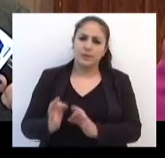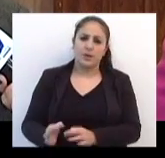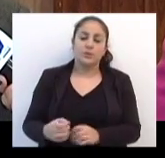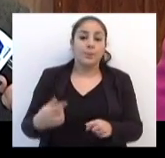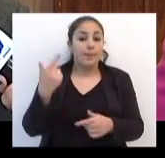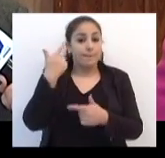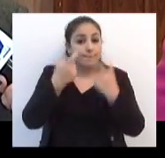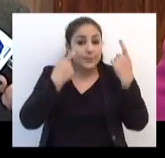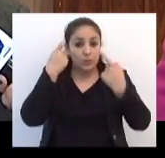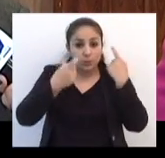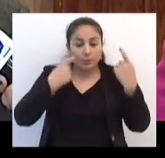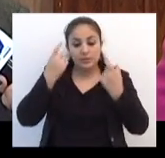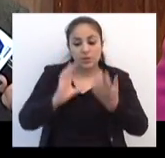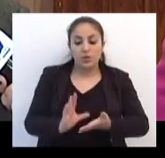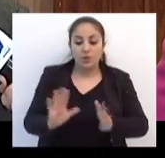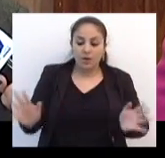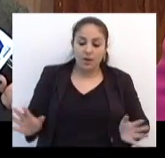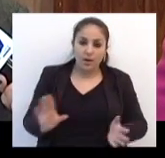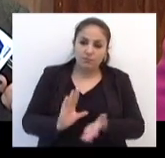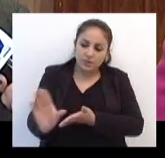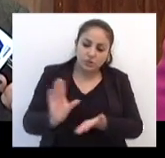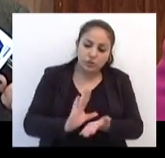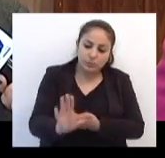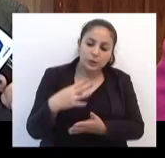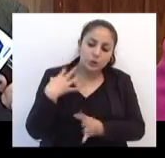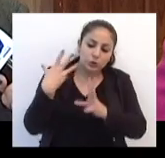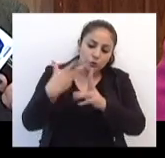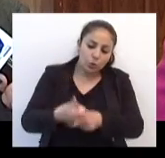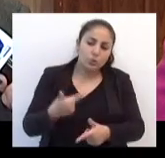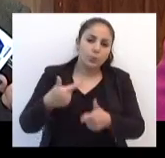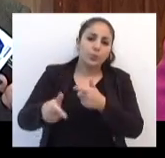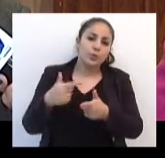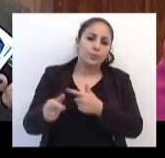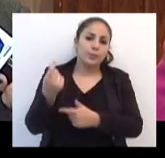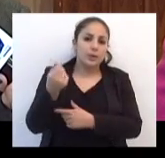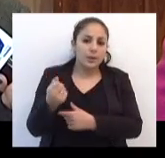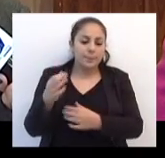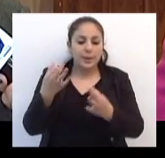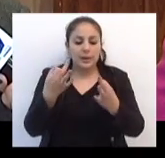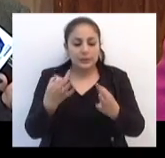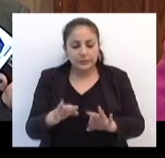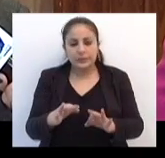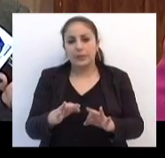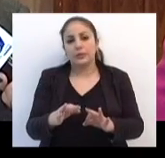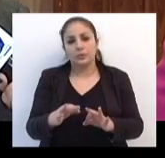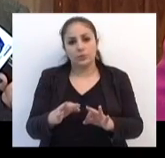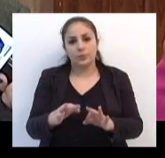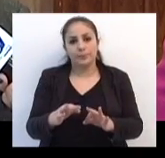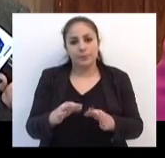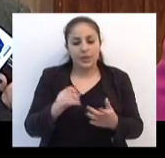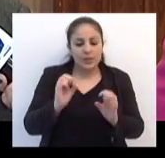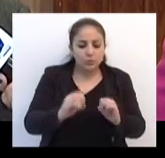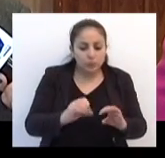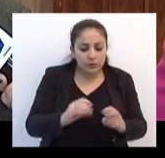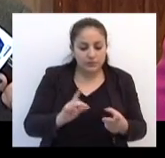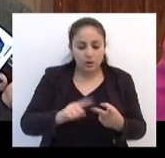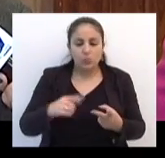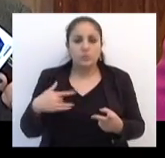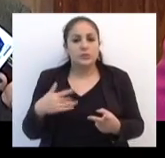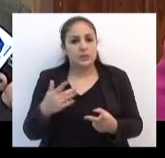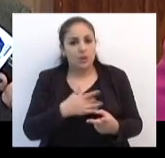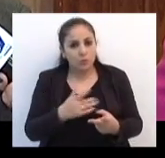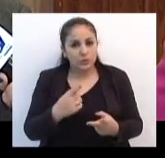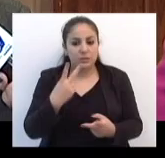investimentos, além de toda a crise que nós passamos no nosso país, deficiências de educação, saúde, cortes enormes de